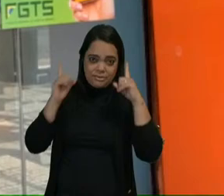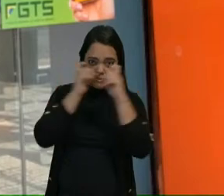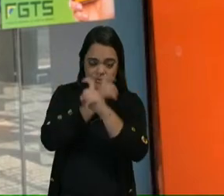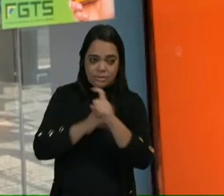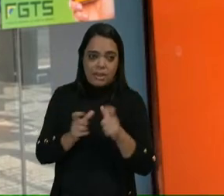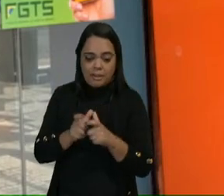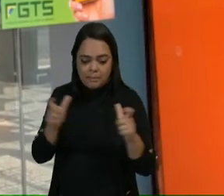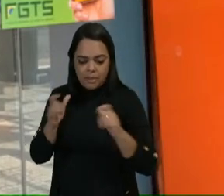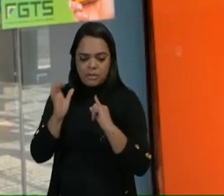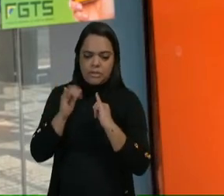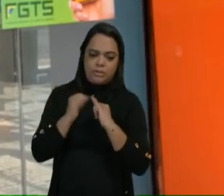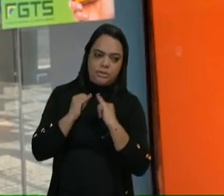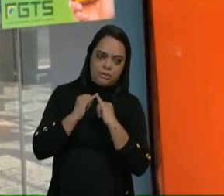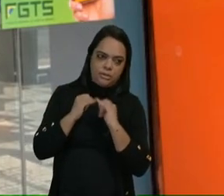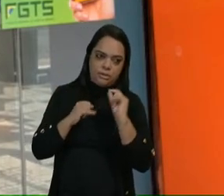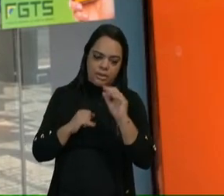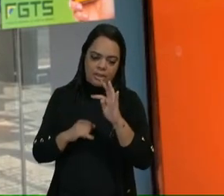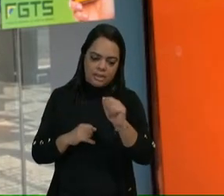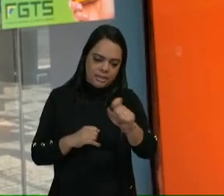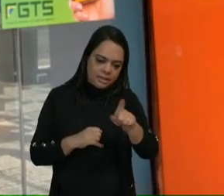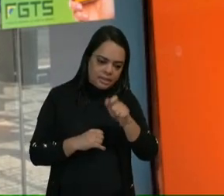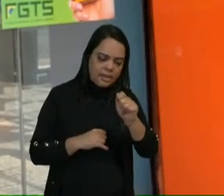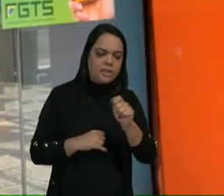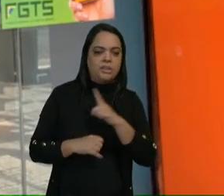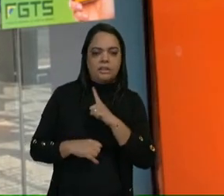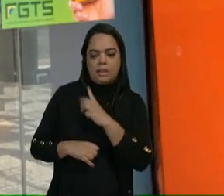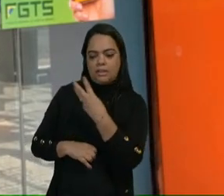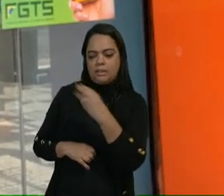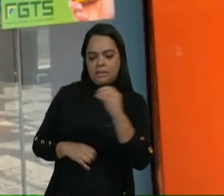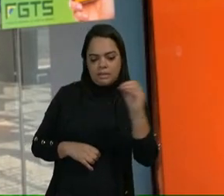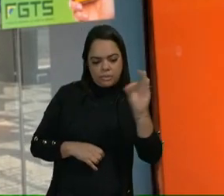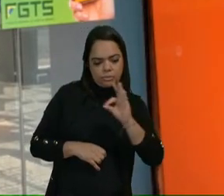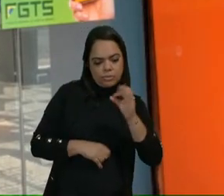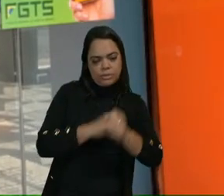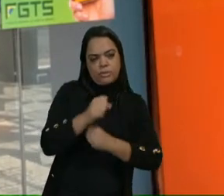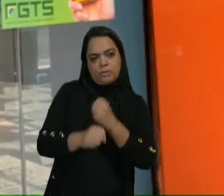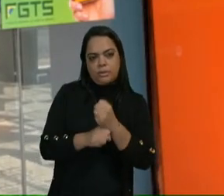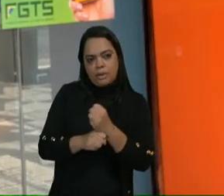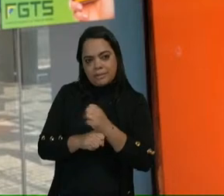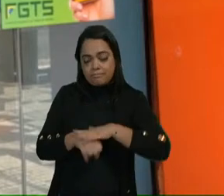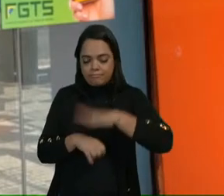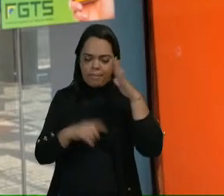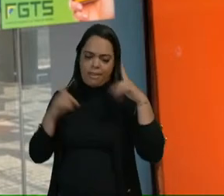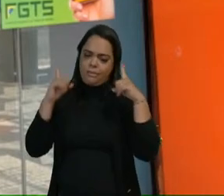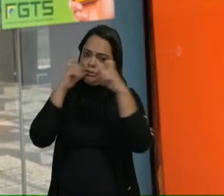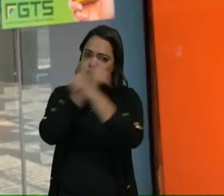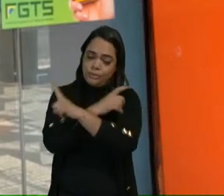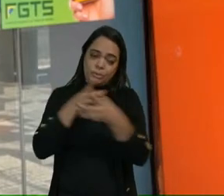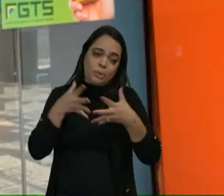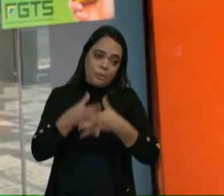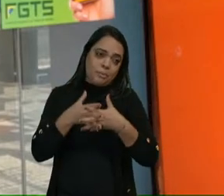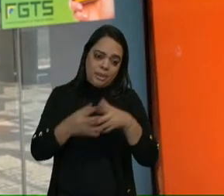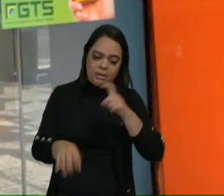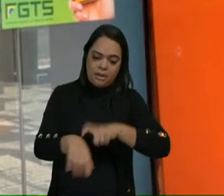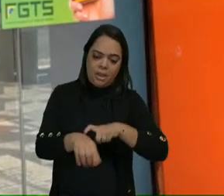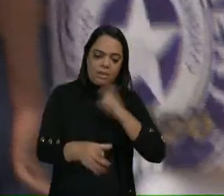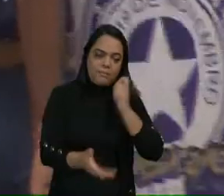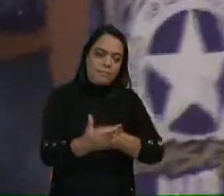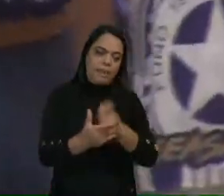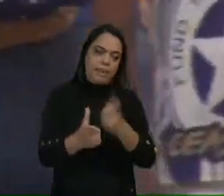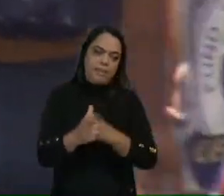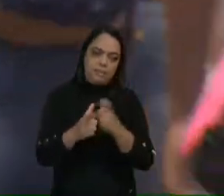instituições, as taxas não ficam abaixo dos 300% anuais, o que só torna tudo mais complicado na hora de pagar as dívidas.